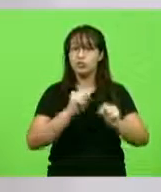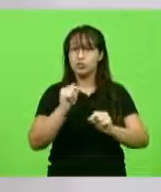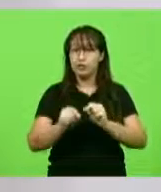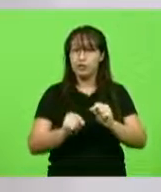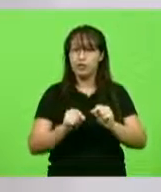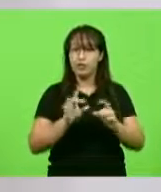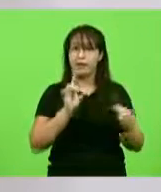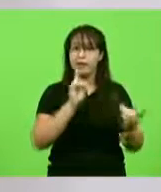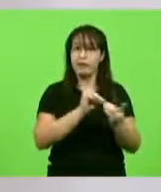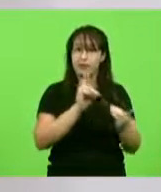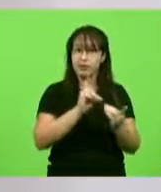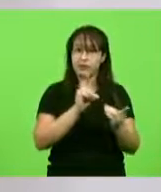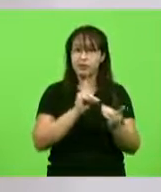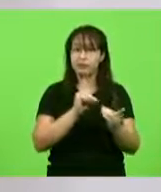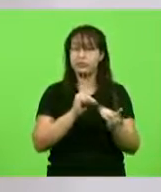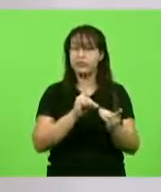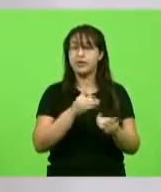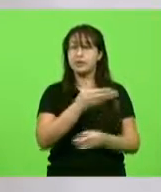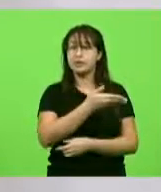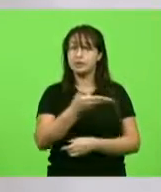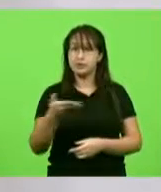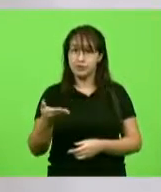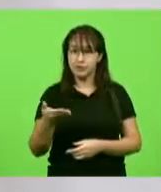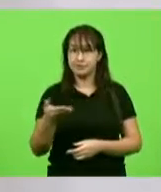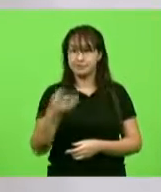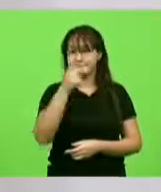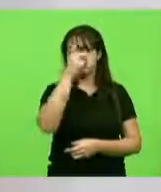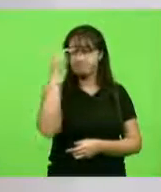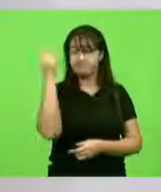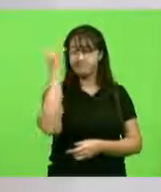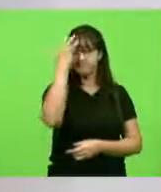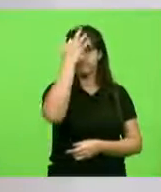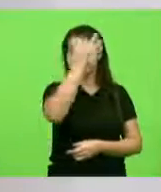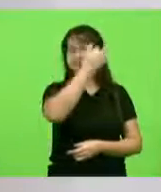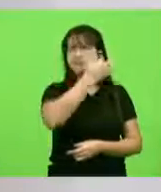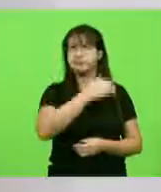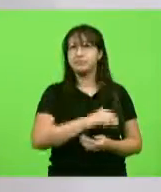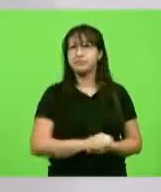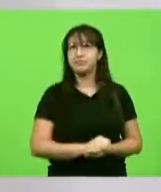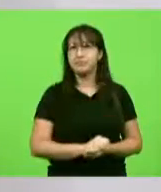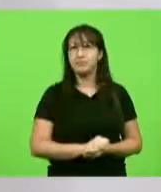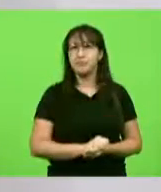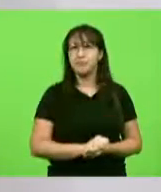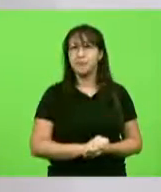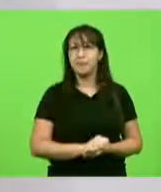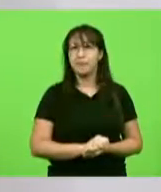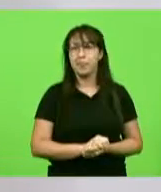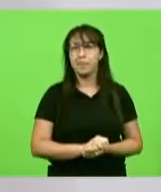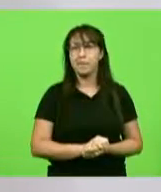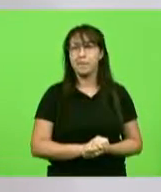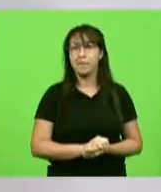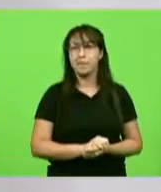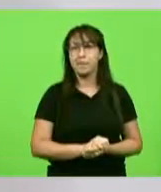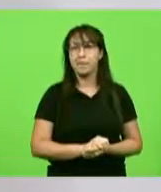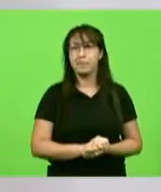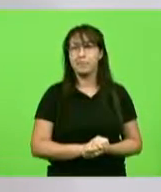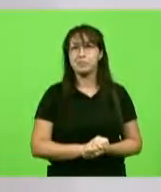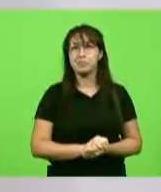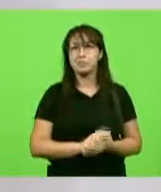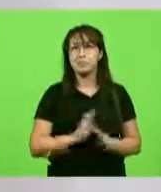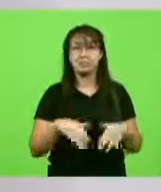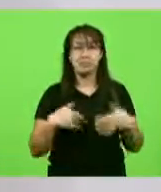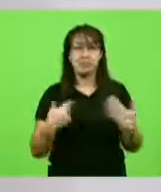de reversão da quantidade de pessoas contaminadas. E assim,